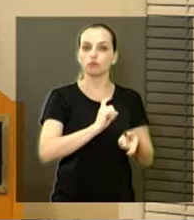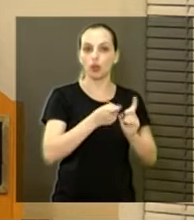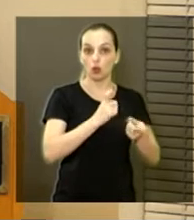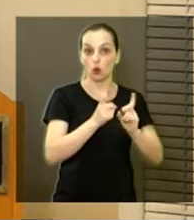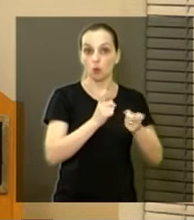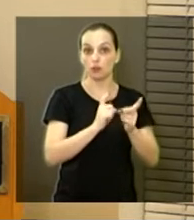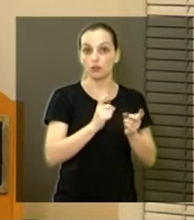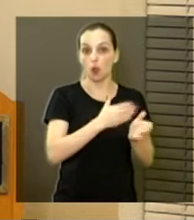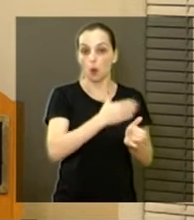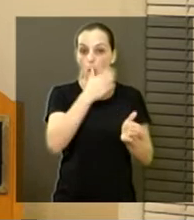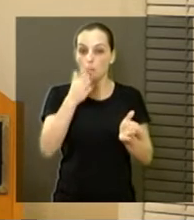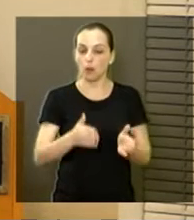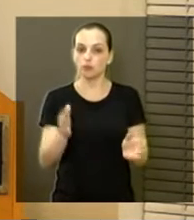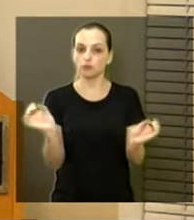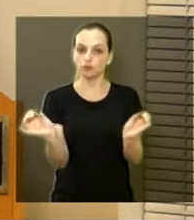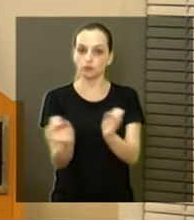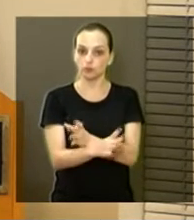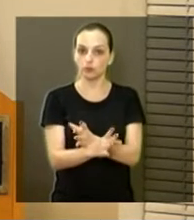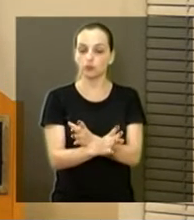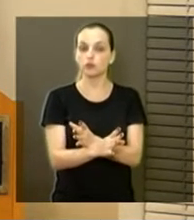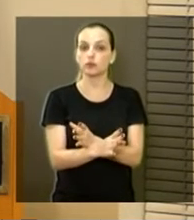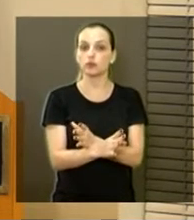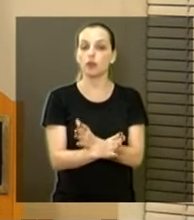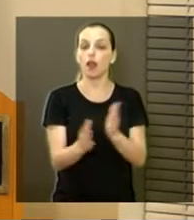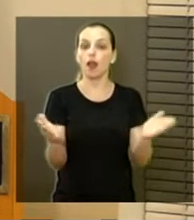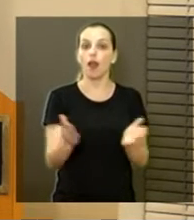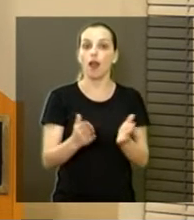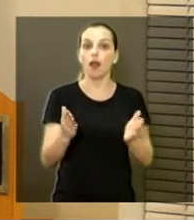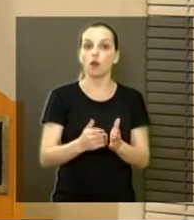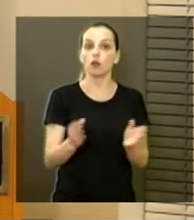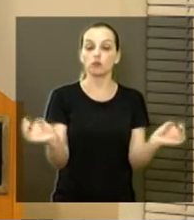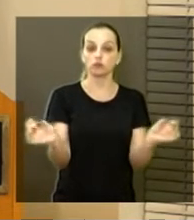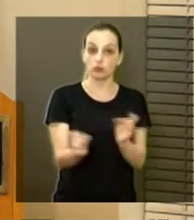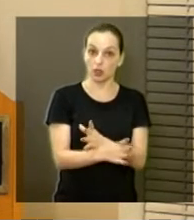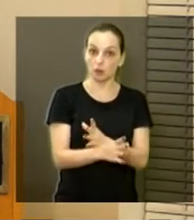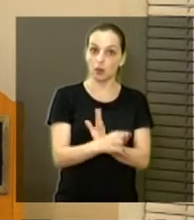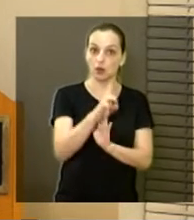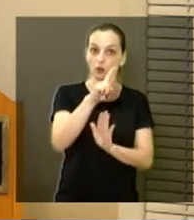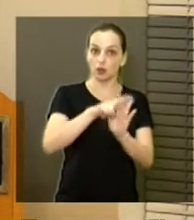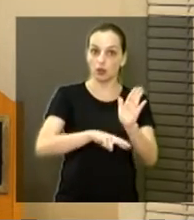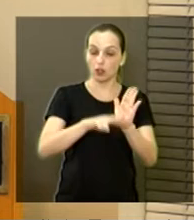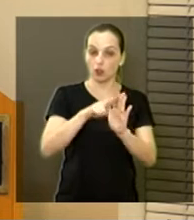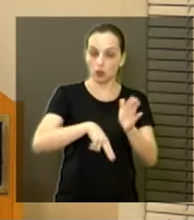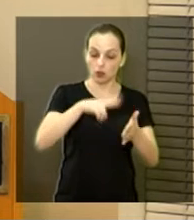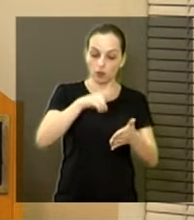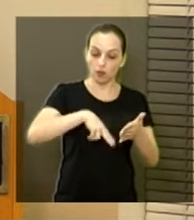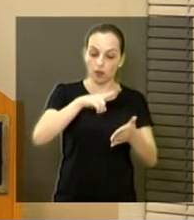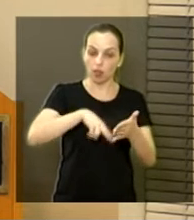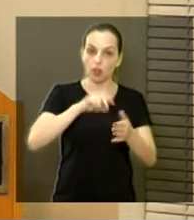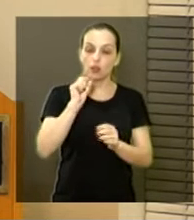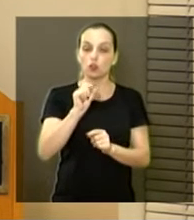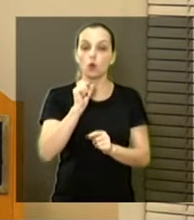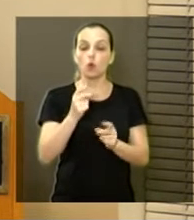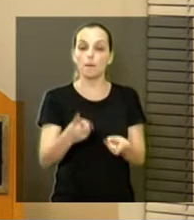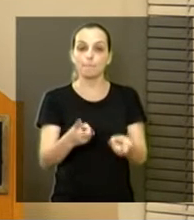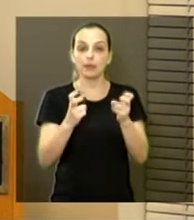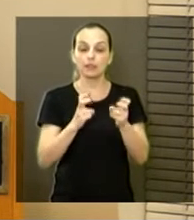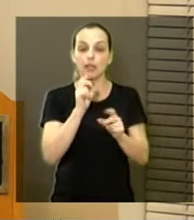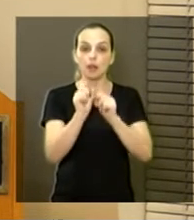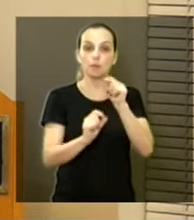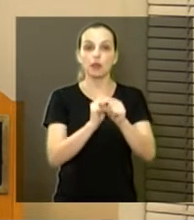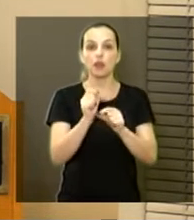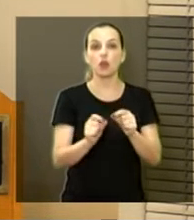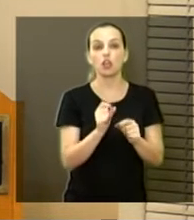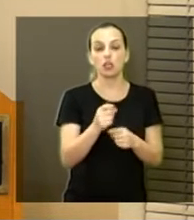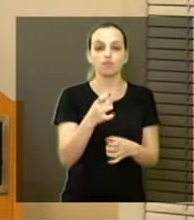Venceu o prazo, nós estamos encerrando, tem um relatório que vai ser lido. Então, a gente percebe que, talvez por